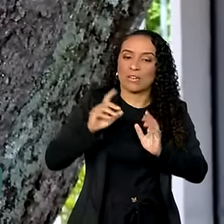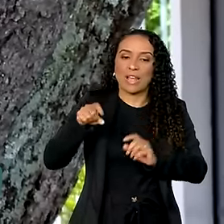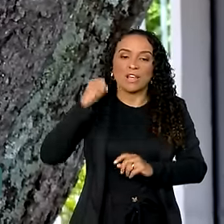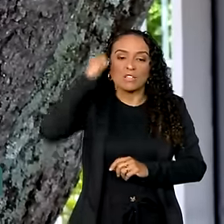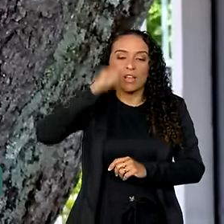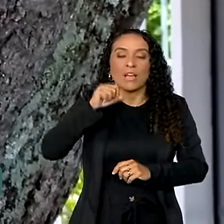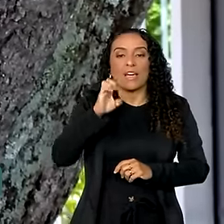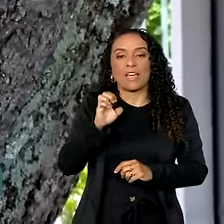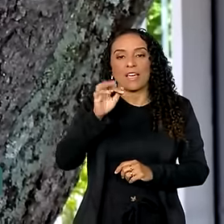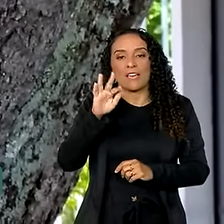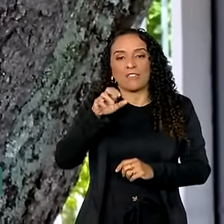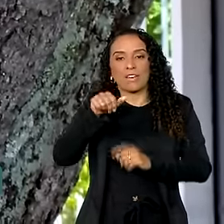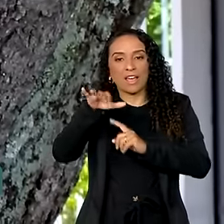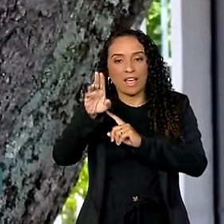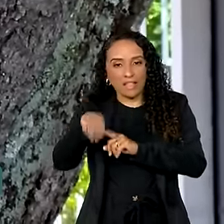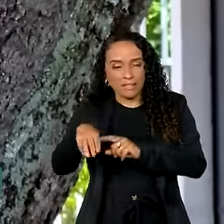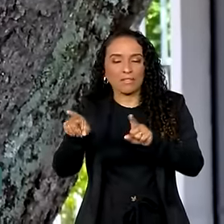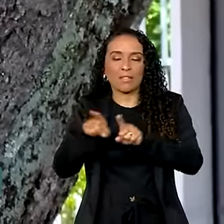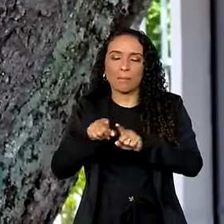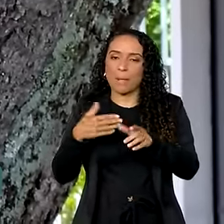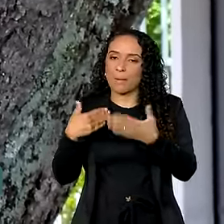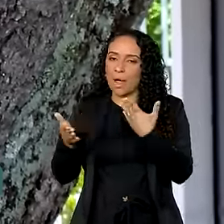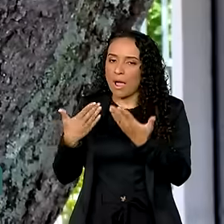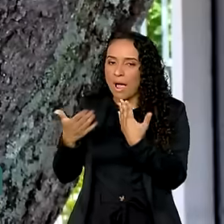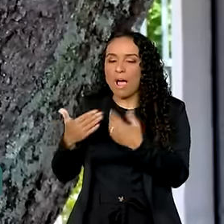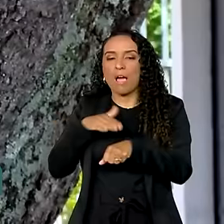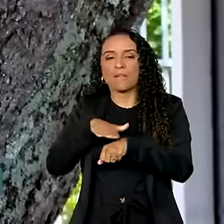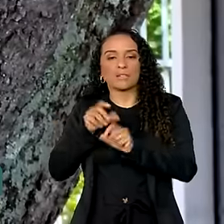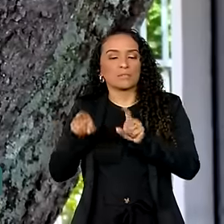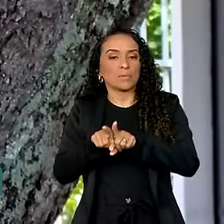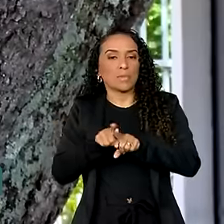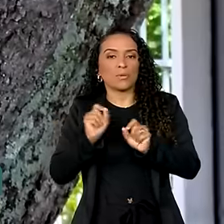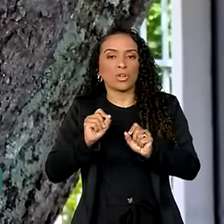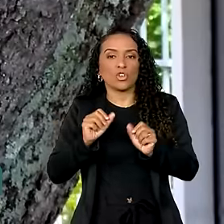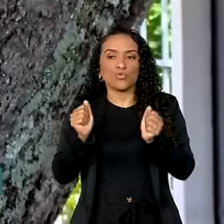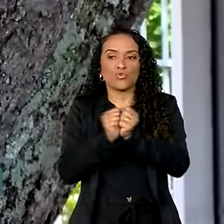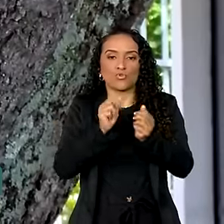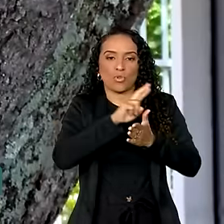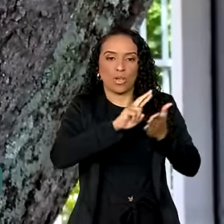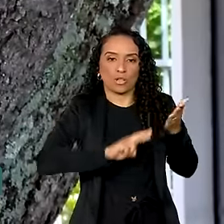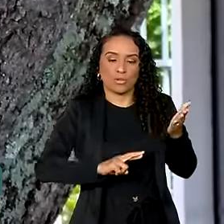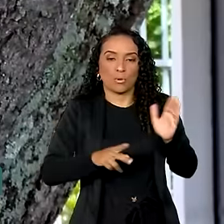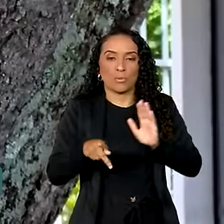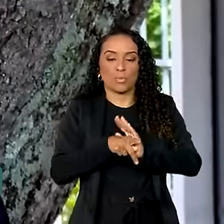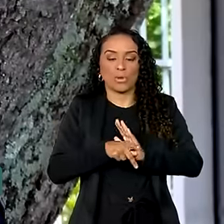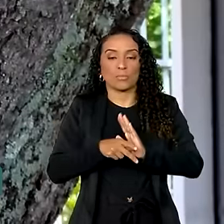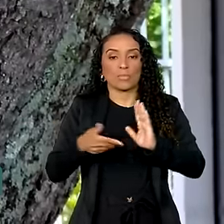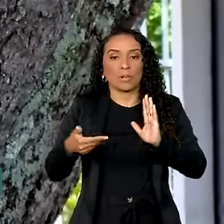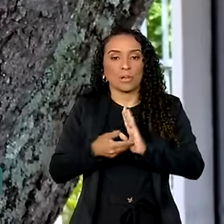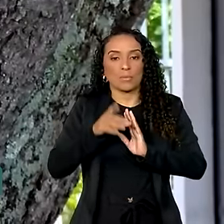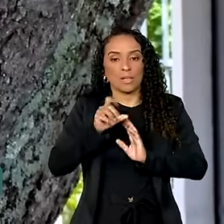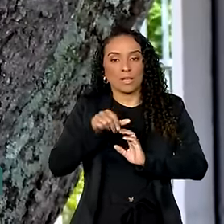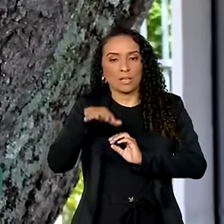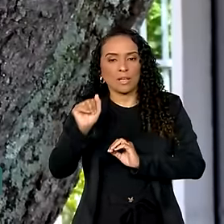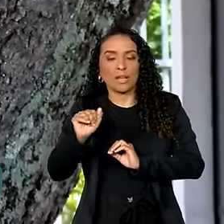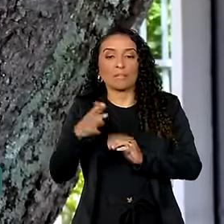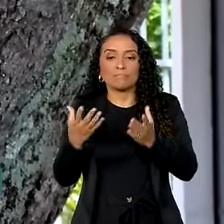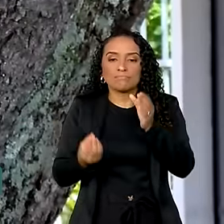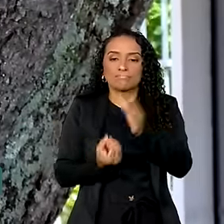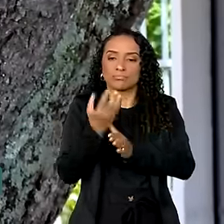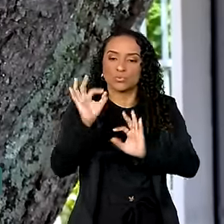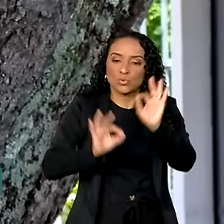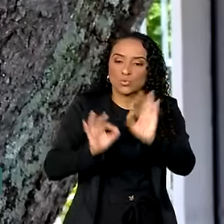senador Efraim. Fizemos uma conversa também envolvendo o relator da Câmara, o deputado Daliel, então buscar construir um texto comum